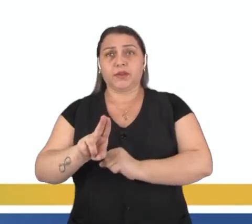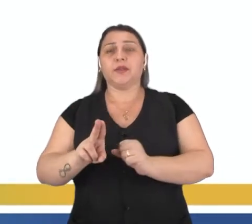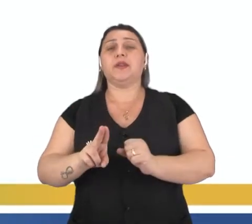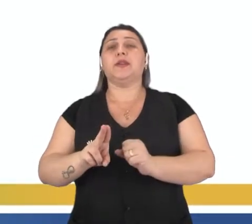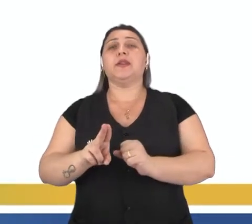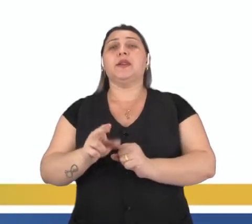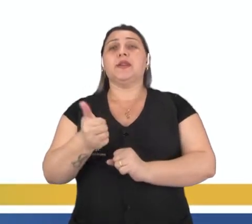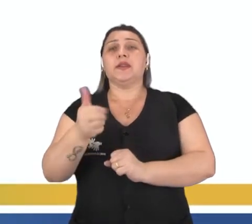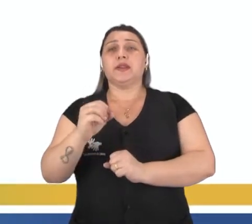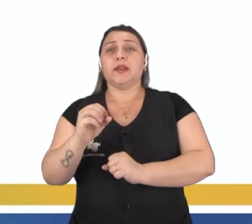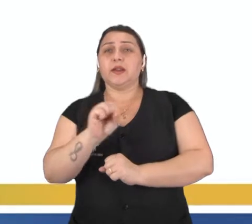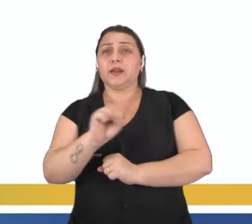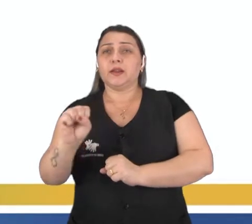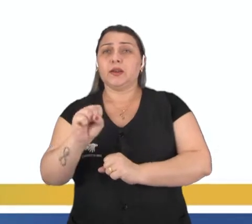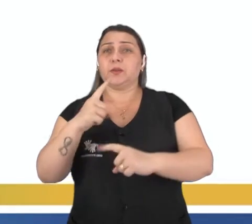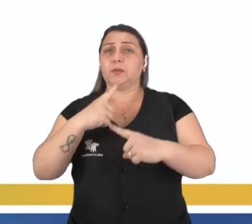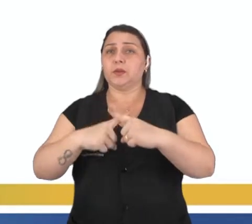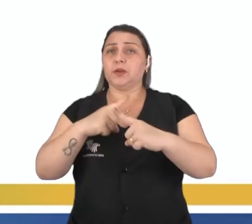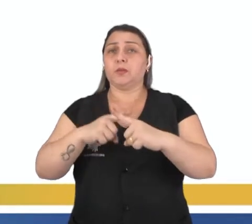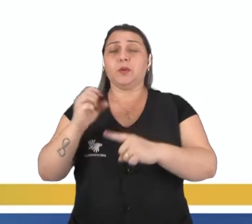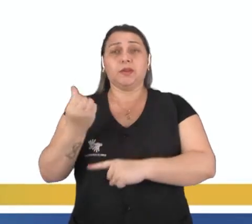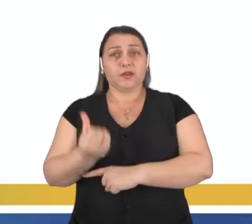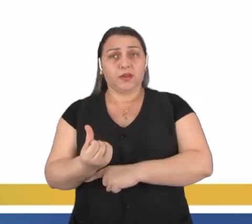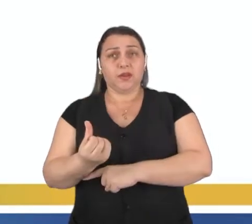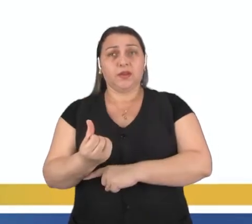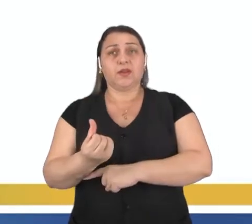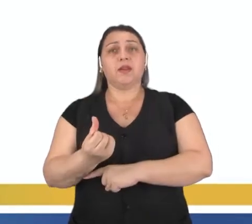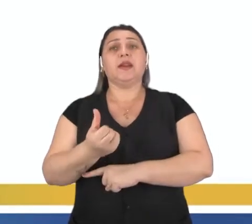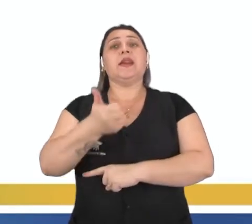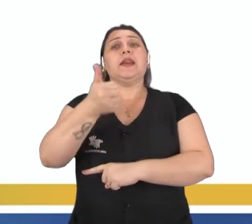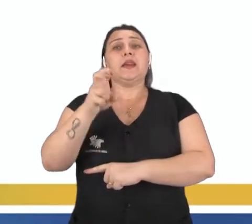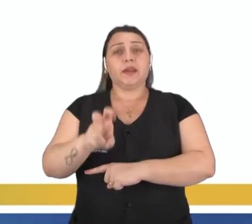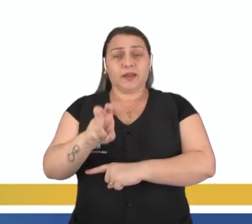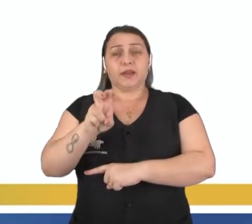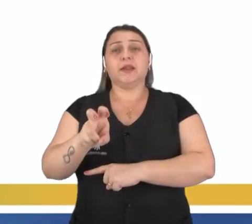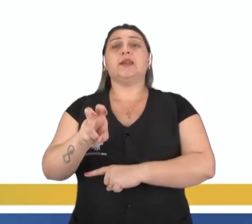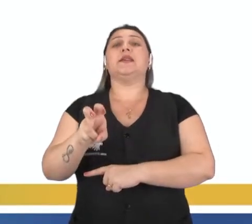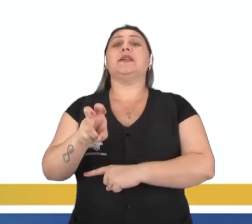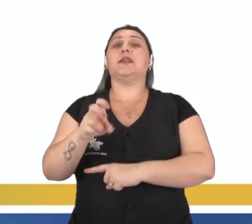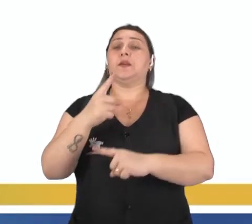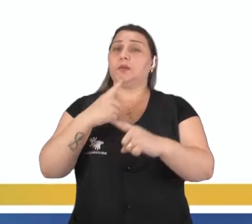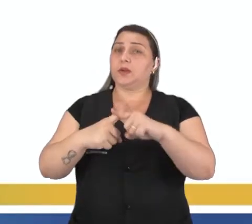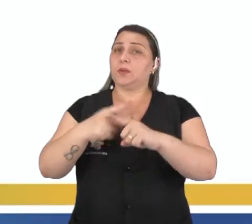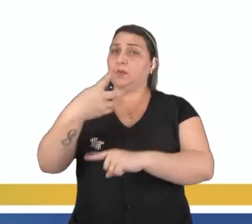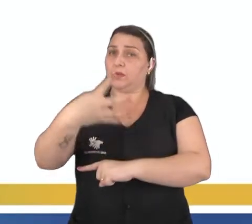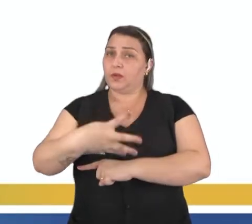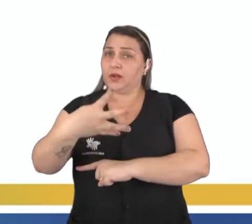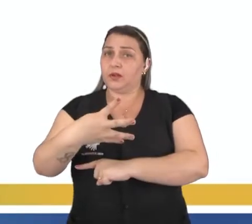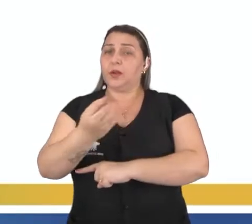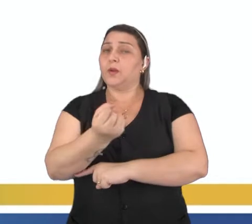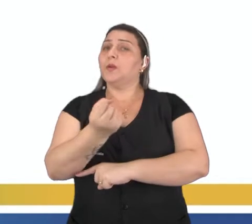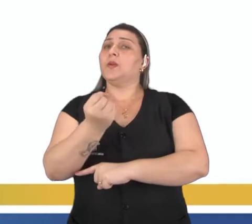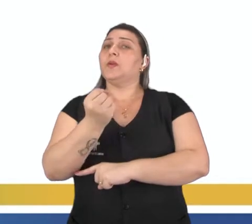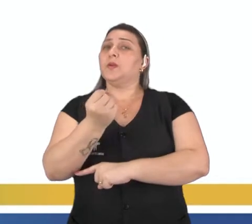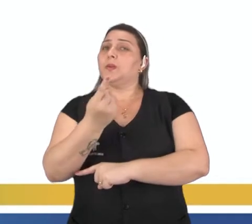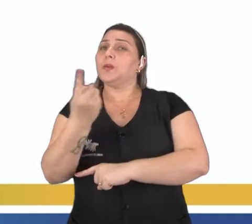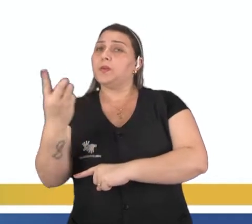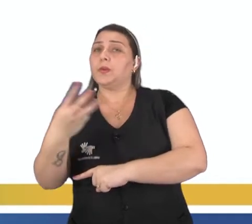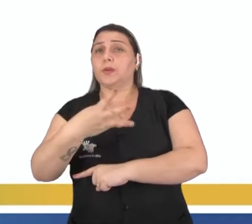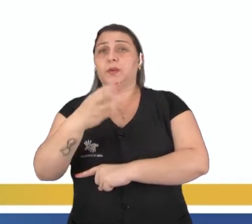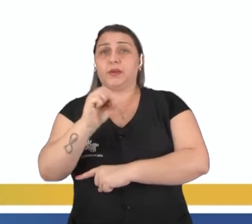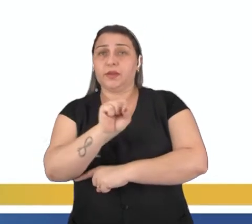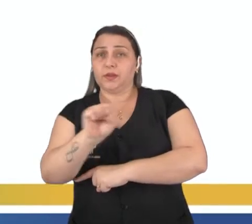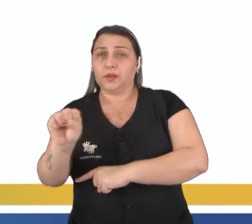Contar 10 segundos e multiplicar por 6, contar 15 segundos e multiplicar por 4, contar 30